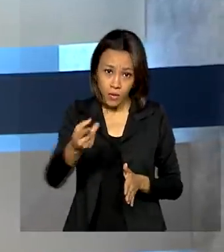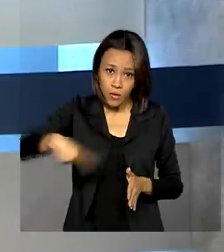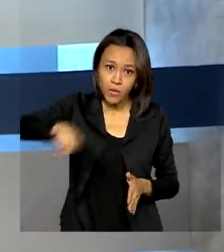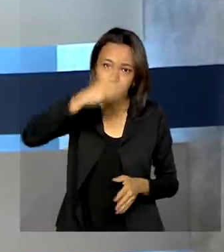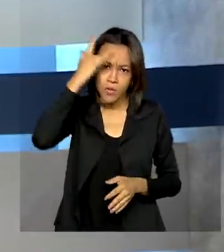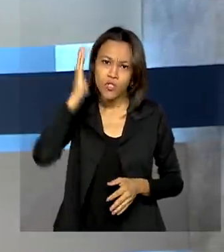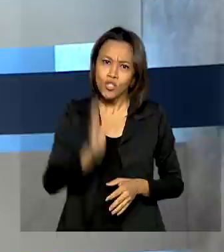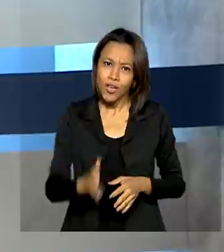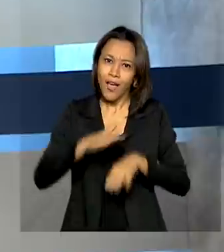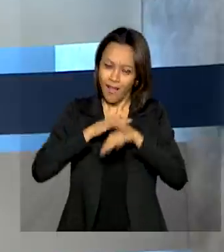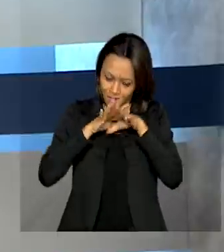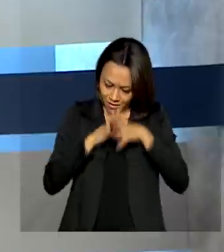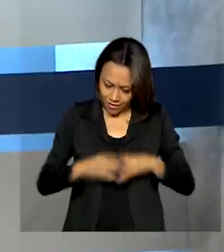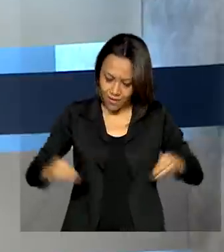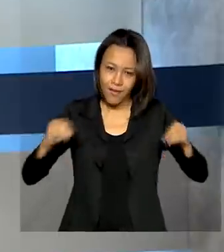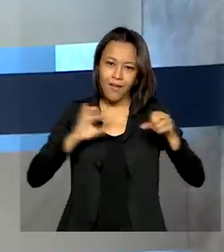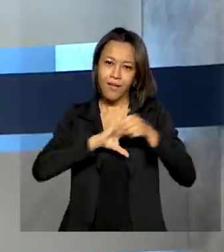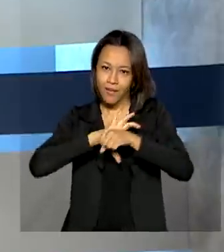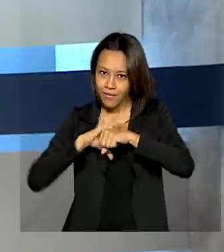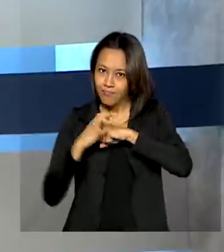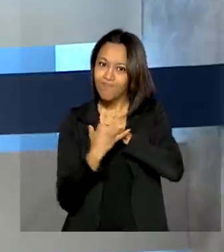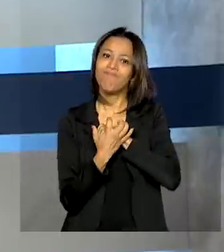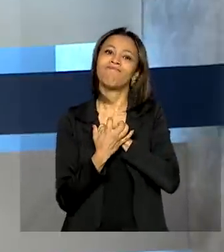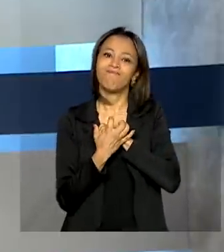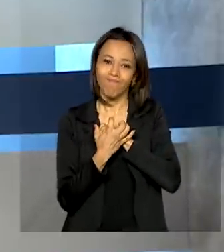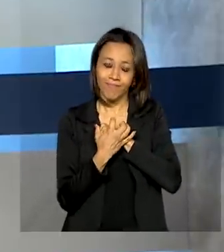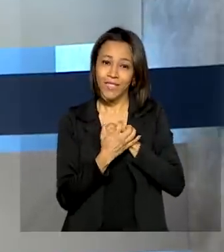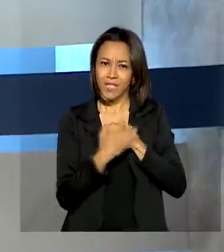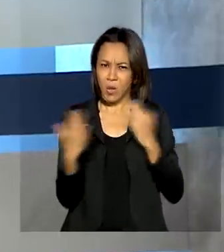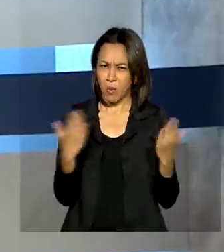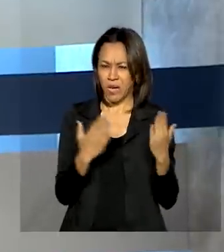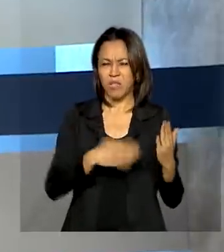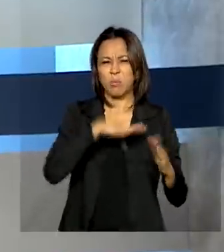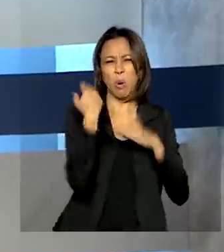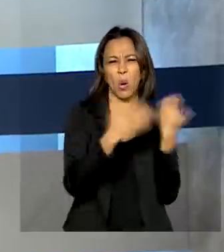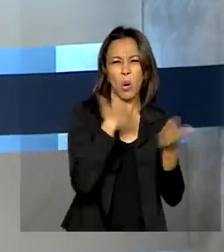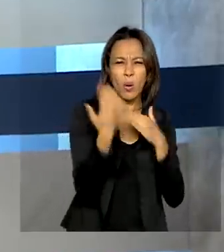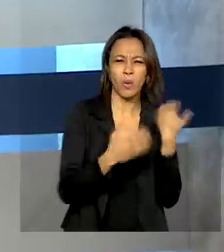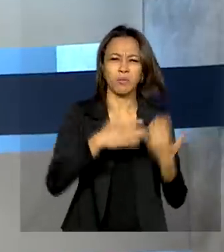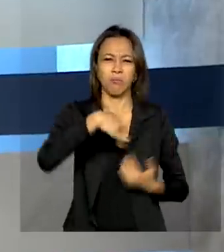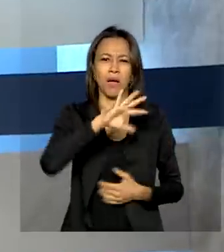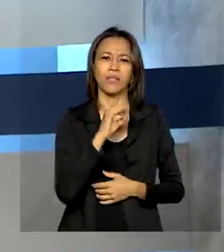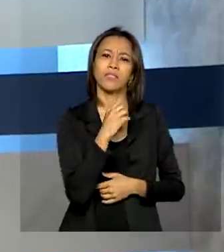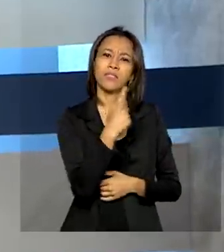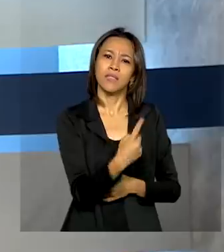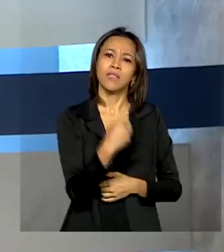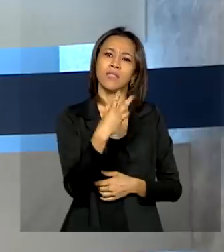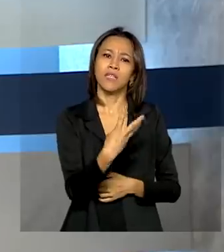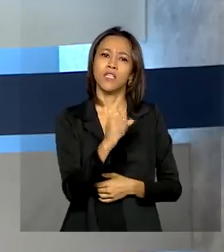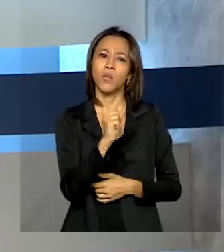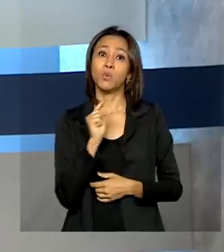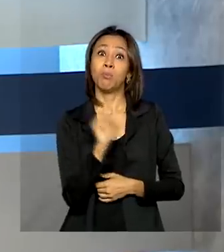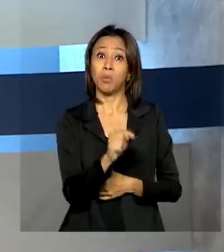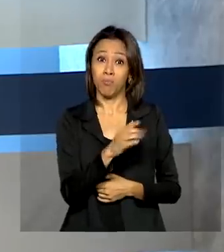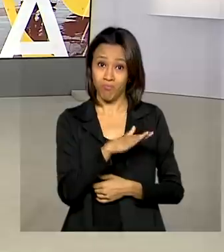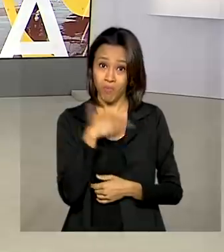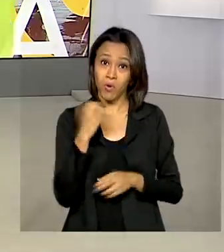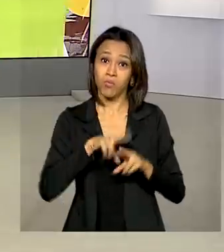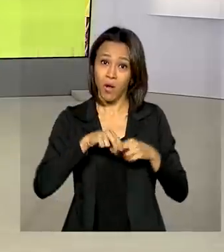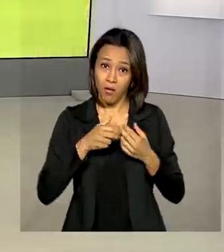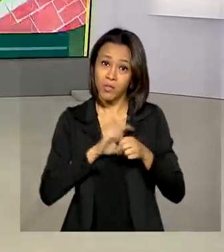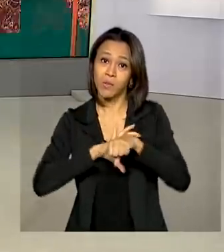recuperadas da Covid-19. Em relação aos óbitos, são mais de 138 mil mortes por coronavírus.